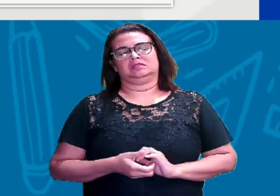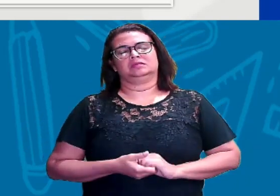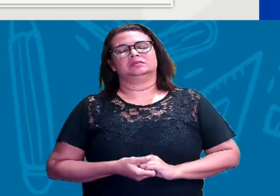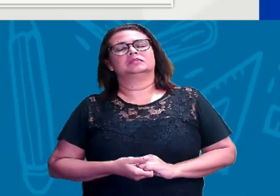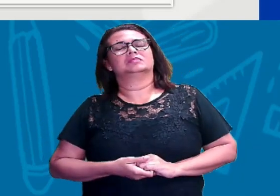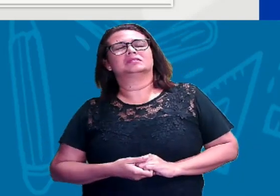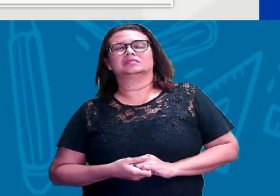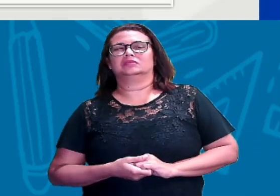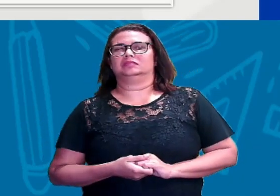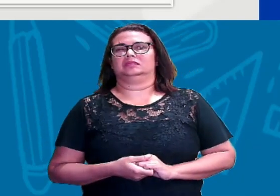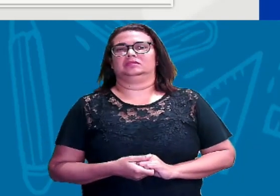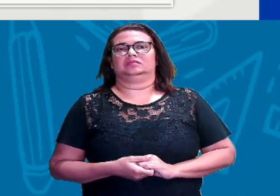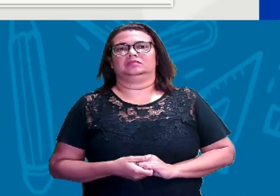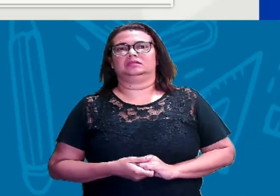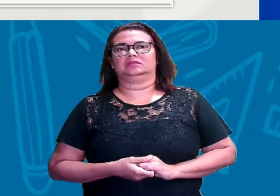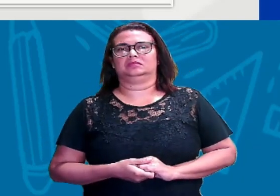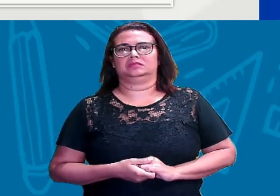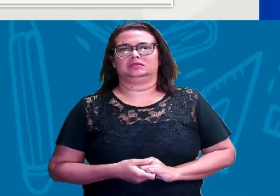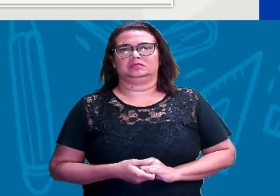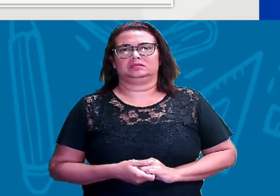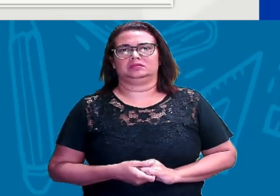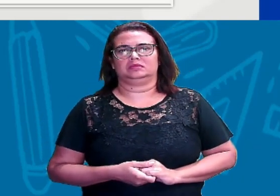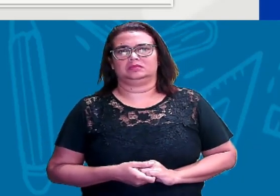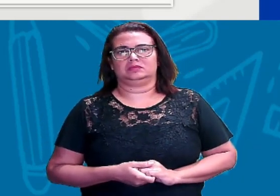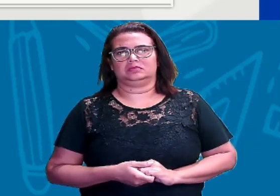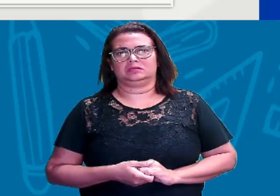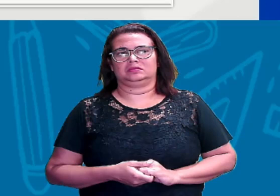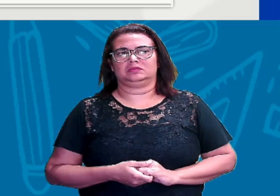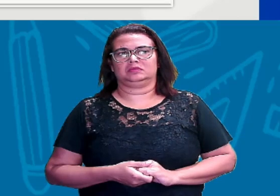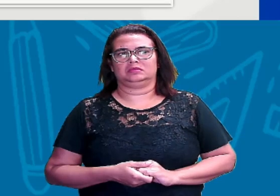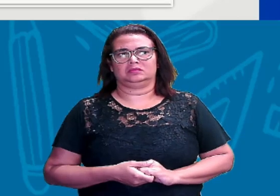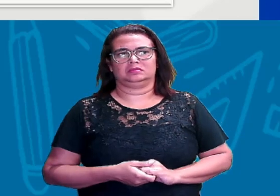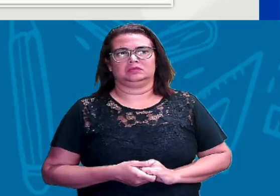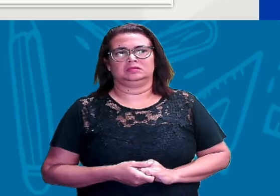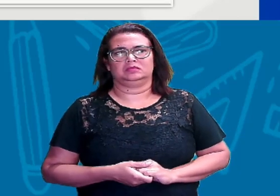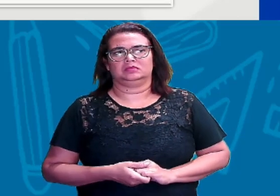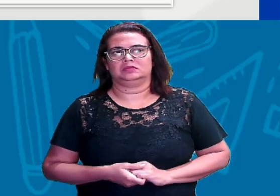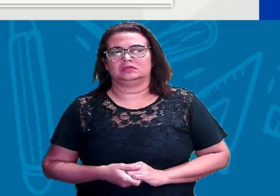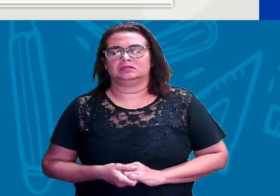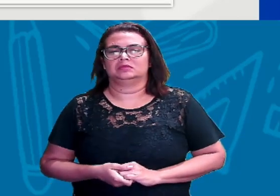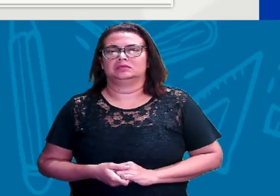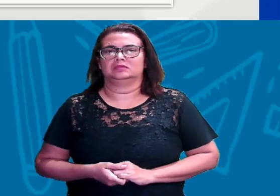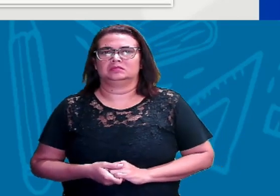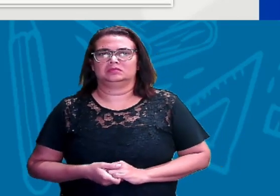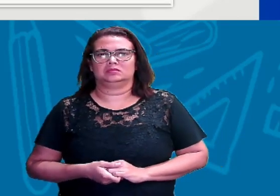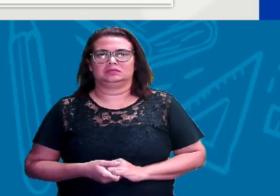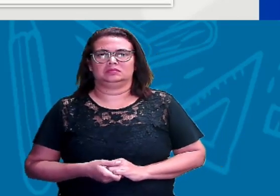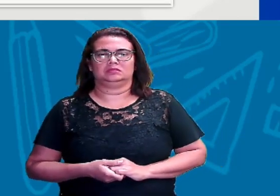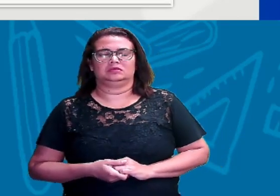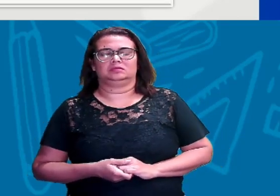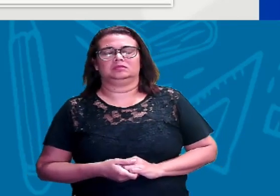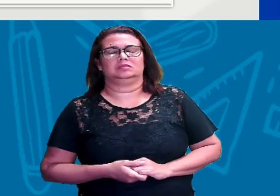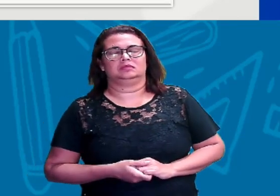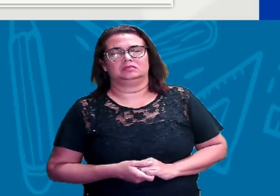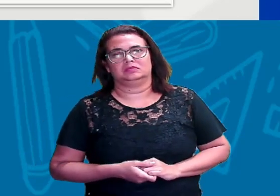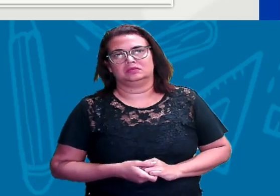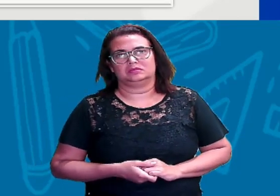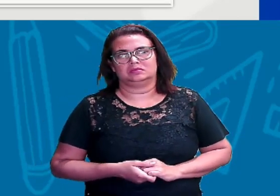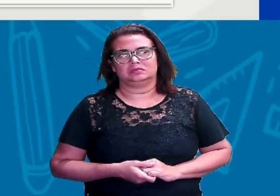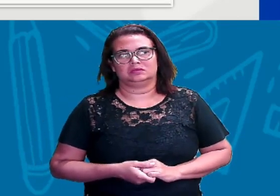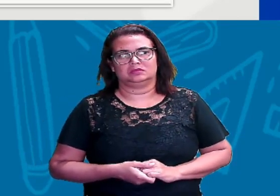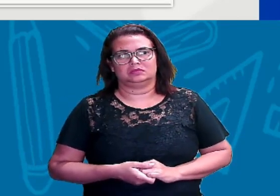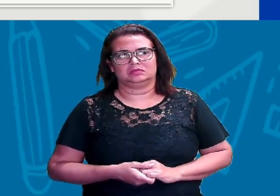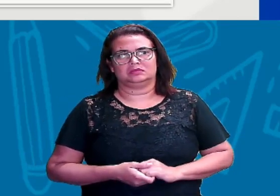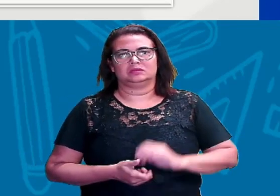E, por último, temos a letra A, que tem um som E. Então, se a gente fez isso na palavrinha, qual foi a opção que a gente viu que tem essa sequência?